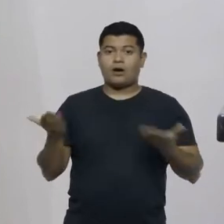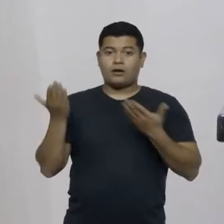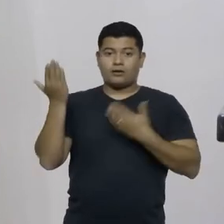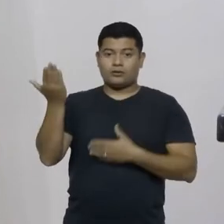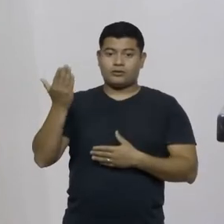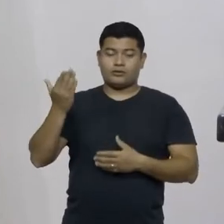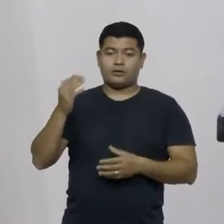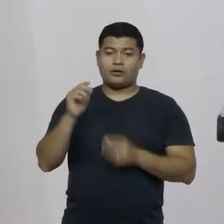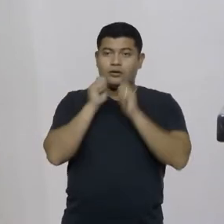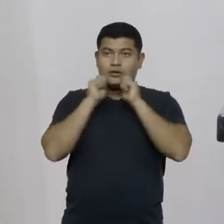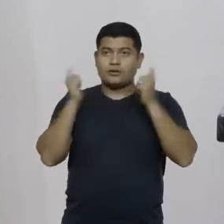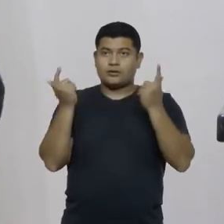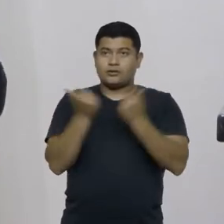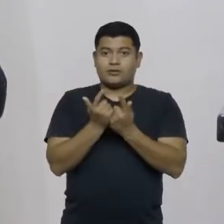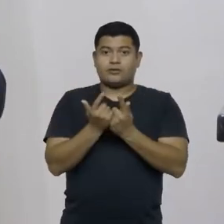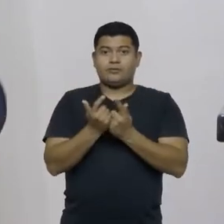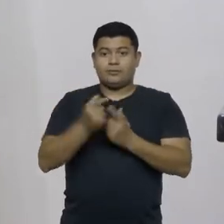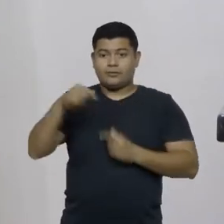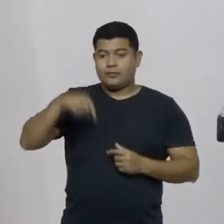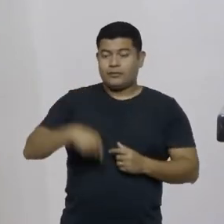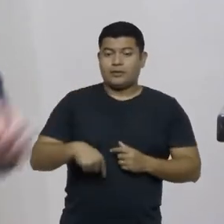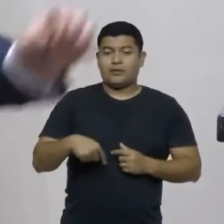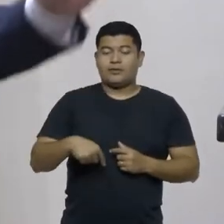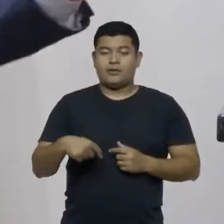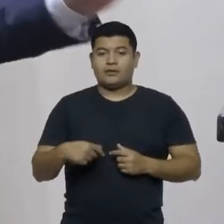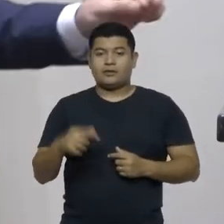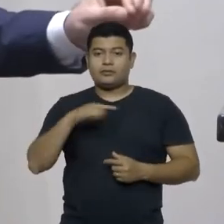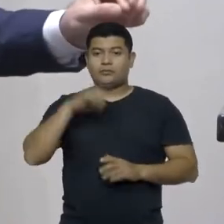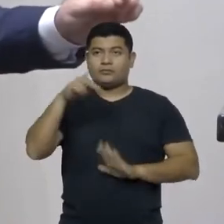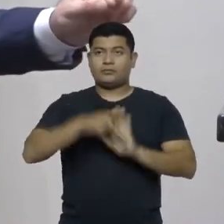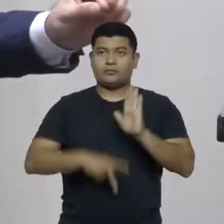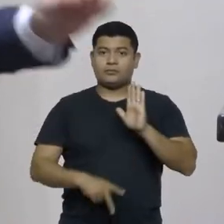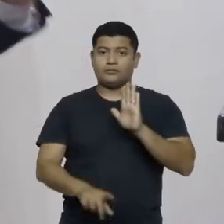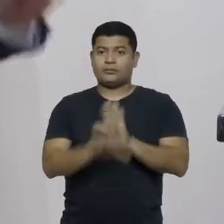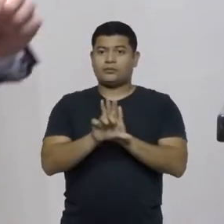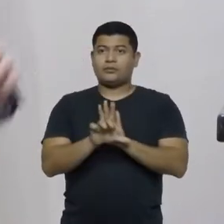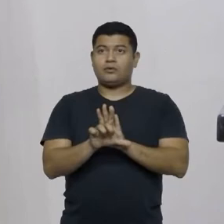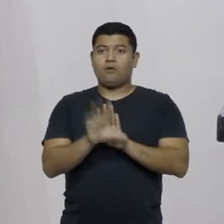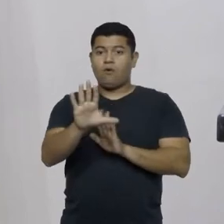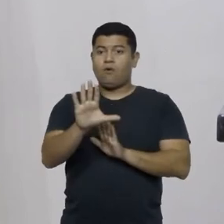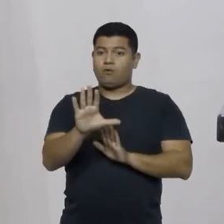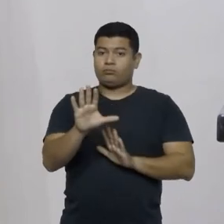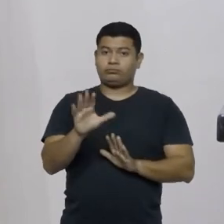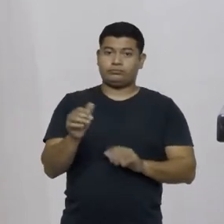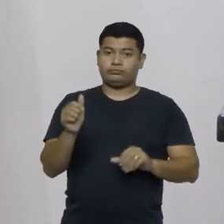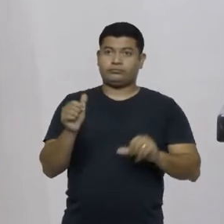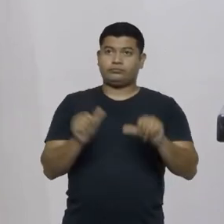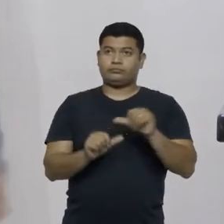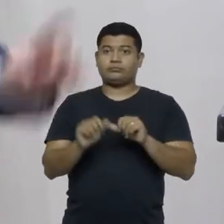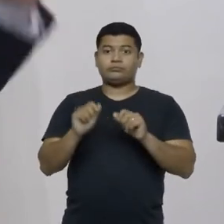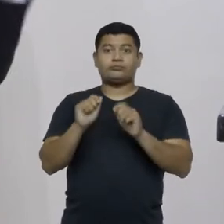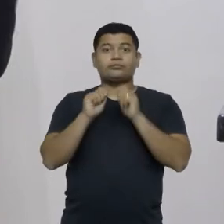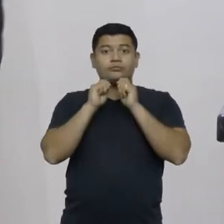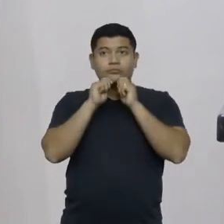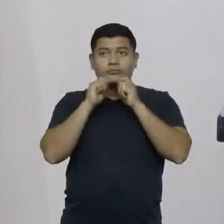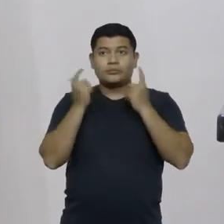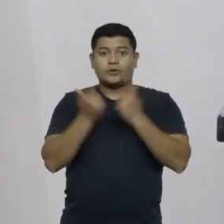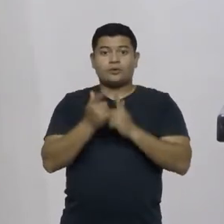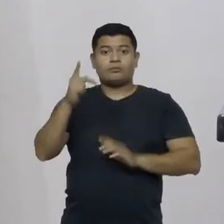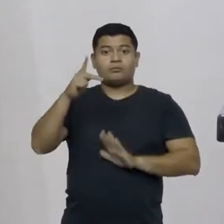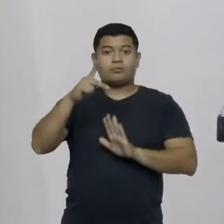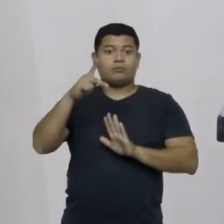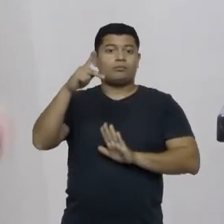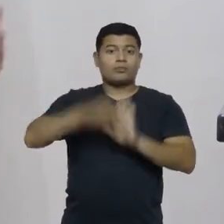legislativa um projeto de lei ou melhor em votação na assembleia legislativa um projeto de resolução